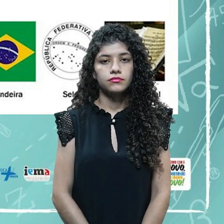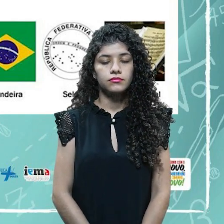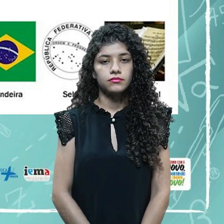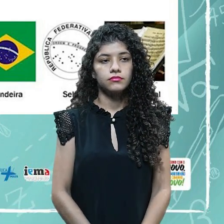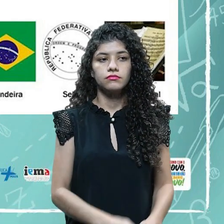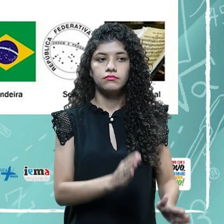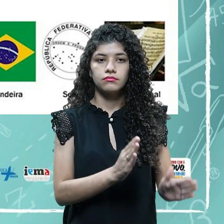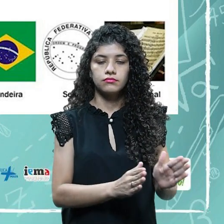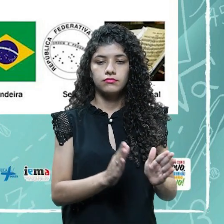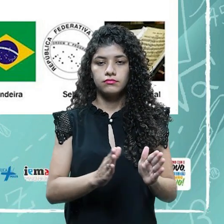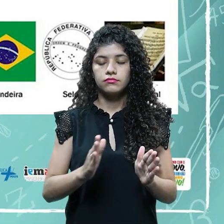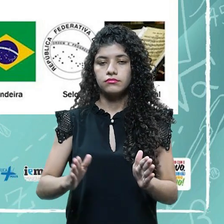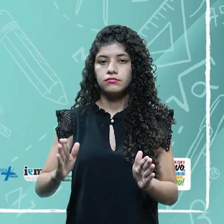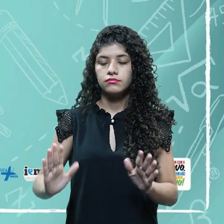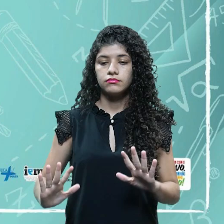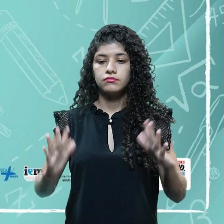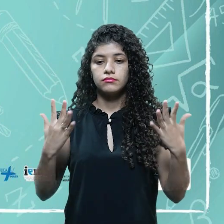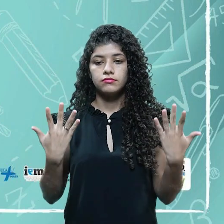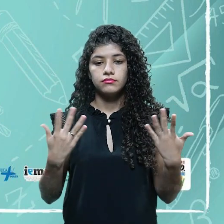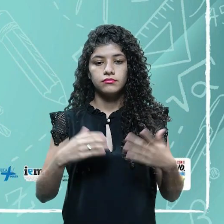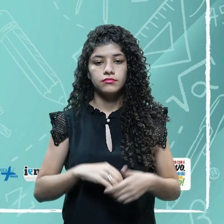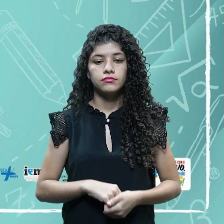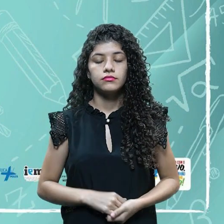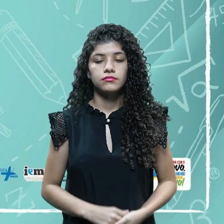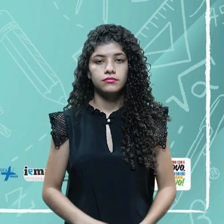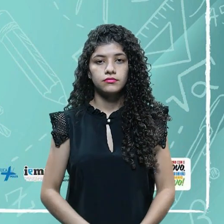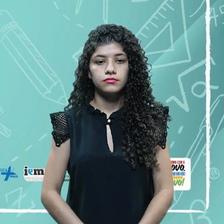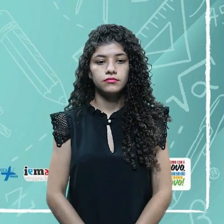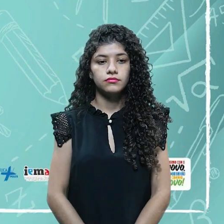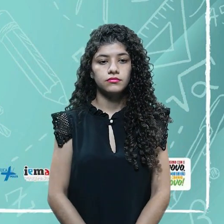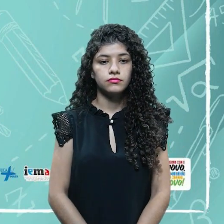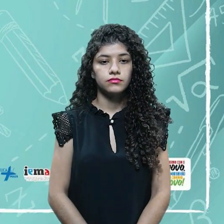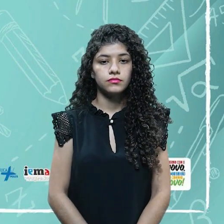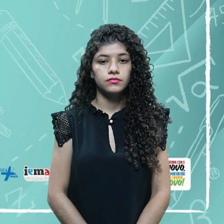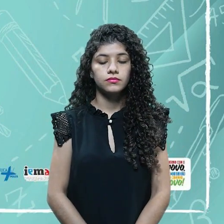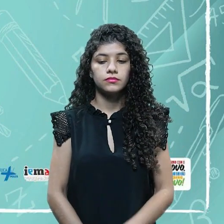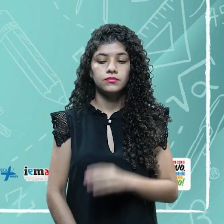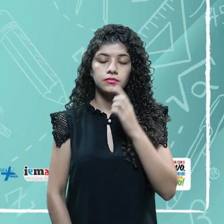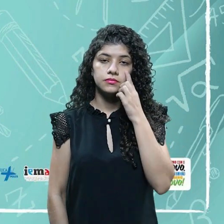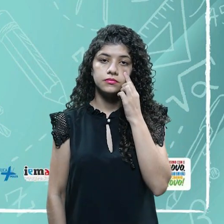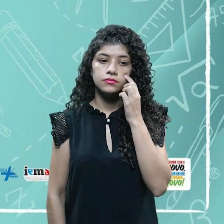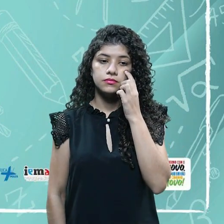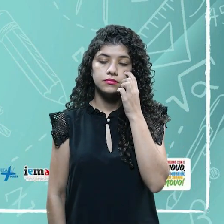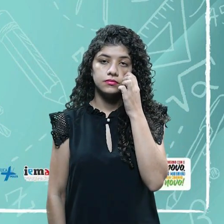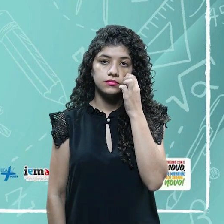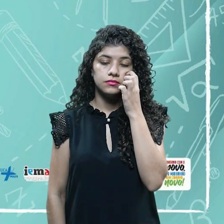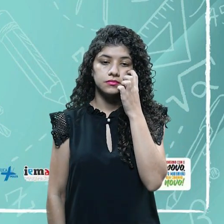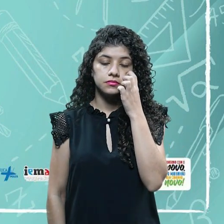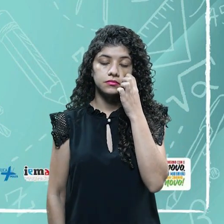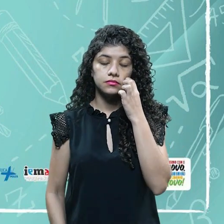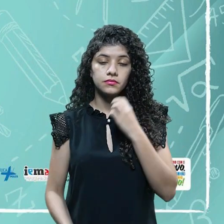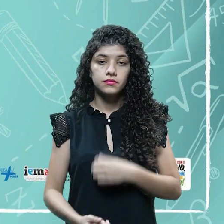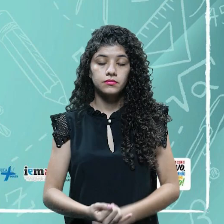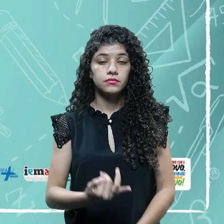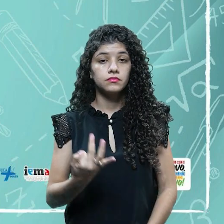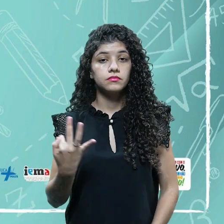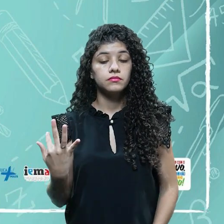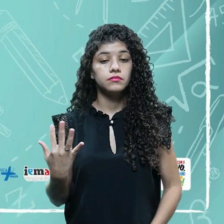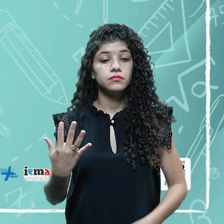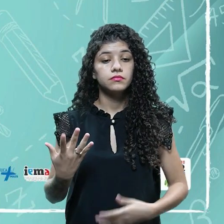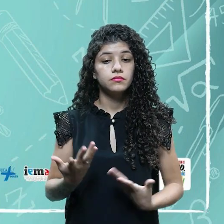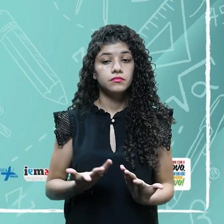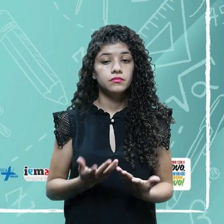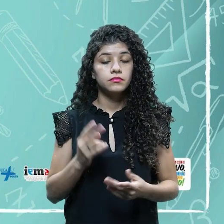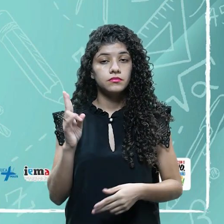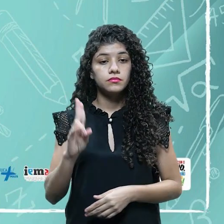oficiais. Então, aqui a gente vê quais são as normas legais, né, para o uso desses símbolos